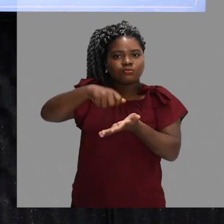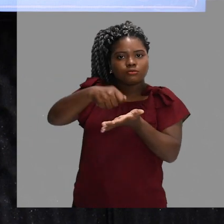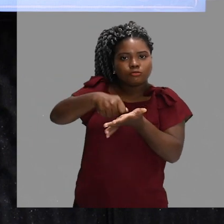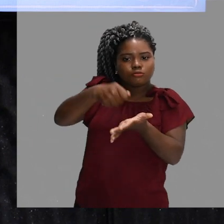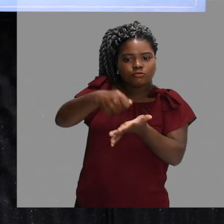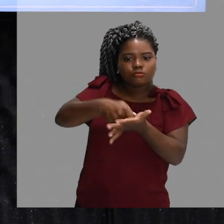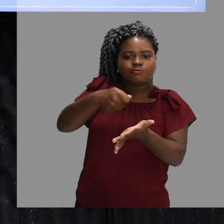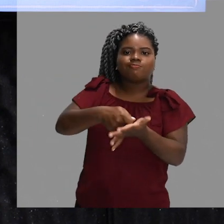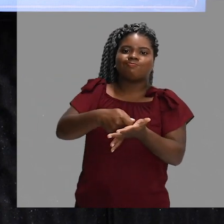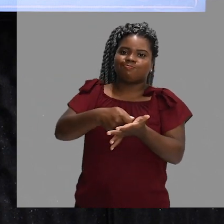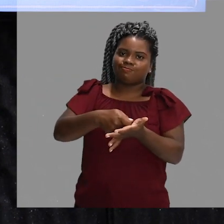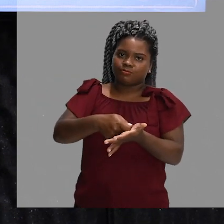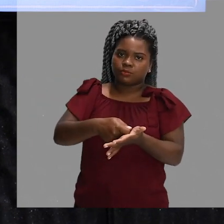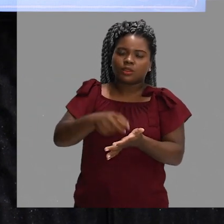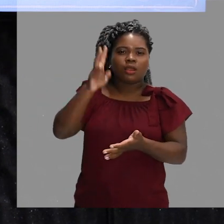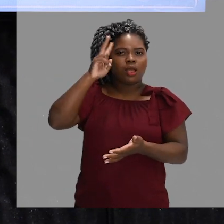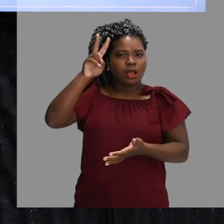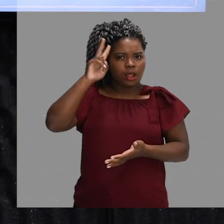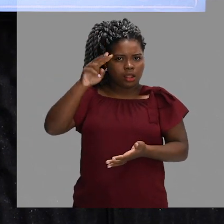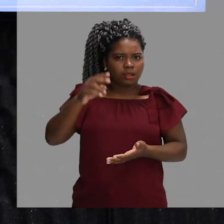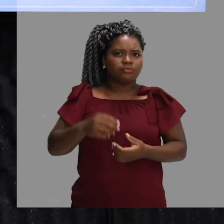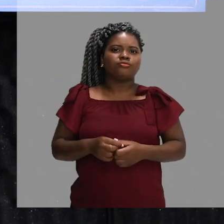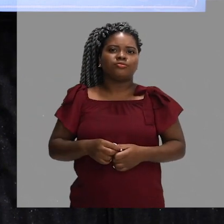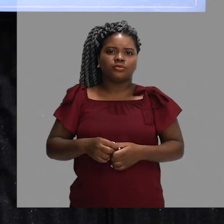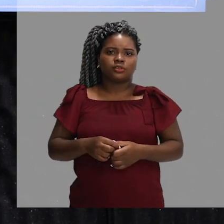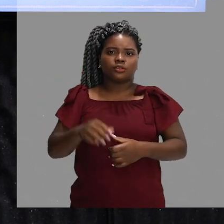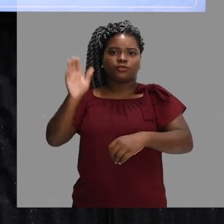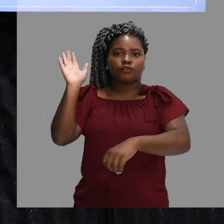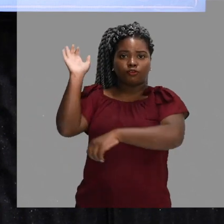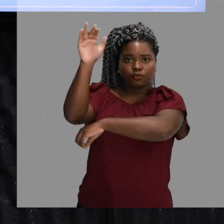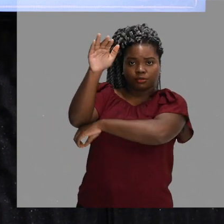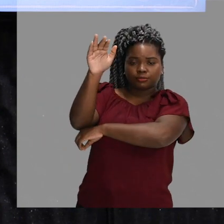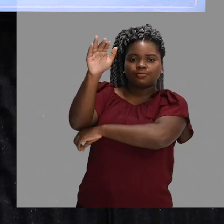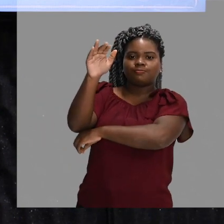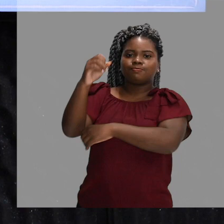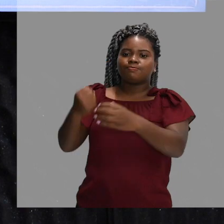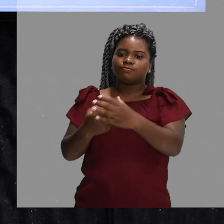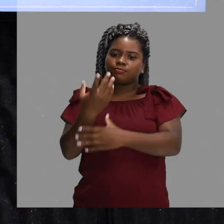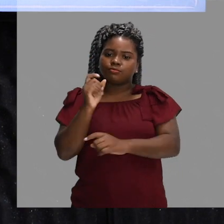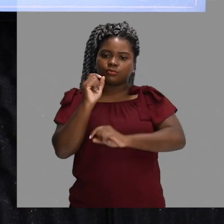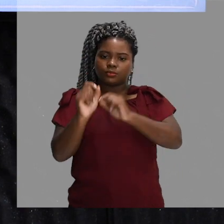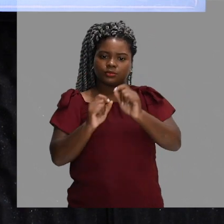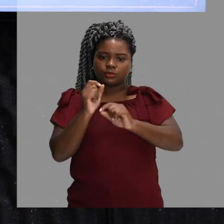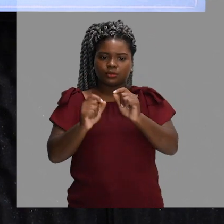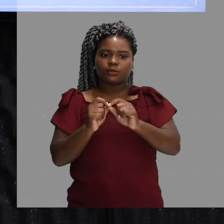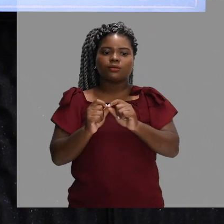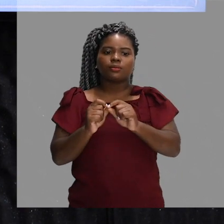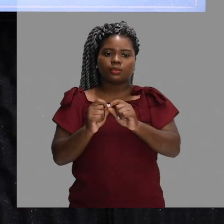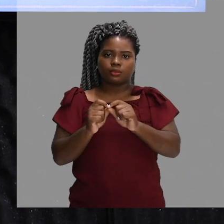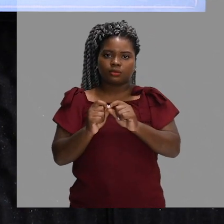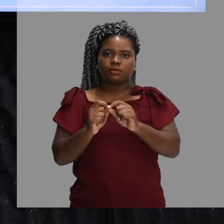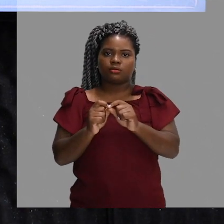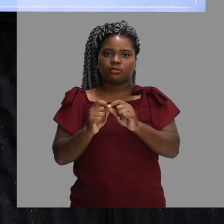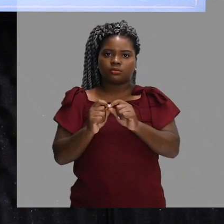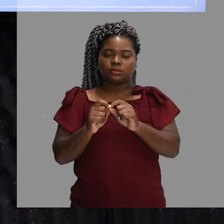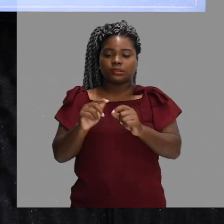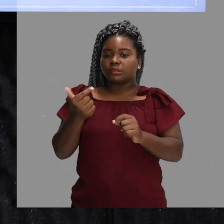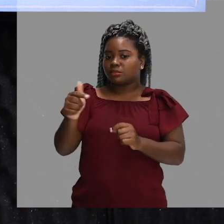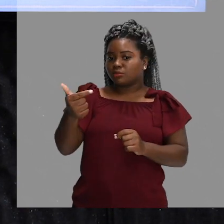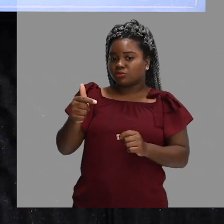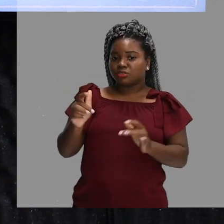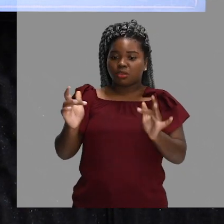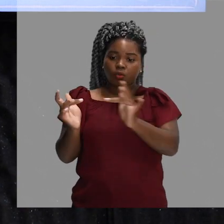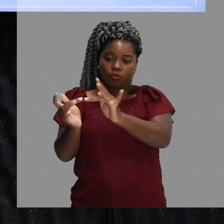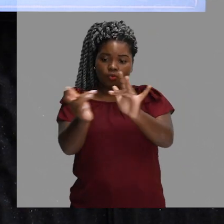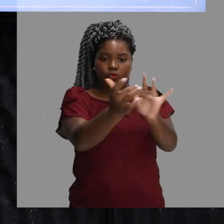quando eu falei para vocês lá do histórico, eu disse que o voleibol foi criado com a ideia de criar uma modalidade esportiva que não tivesse